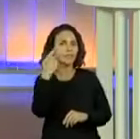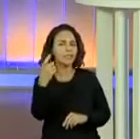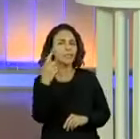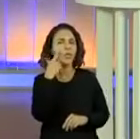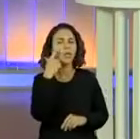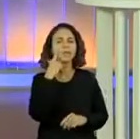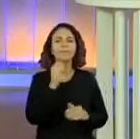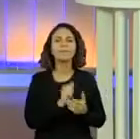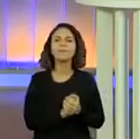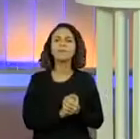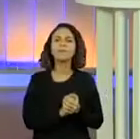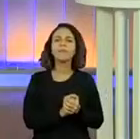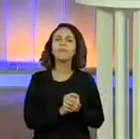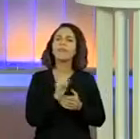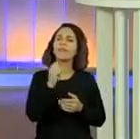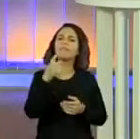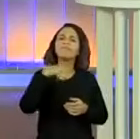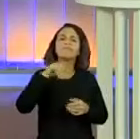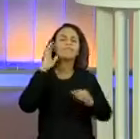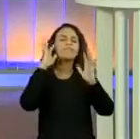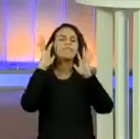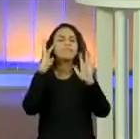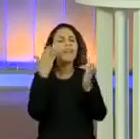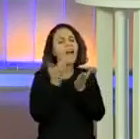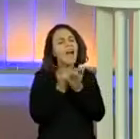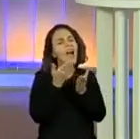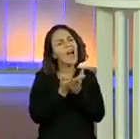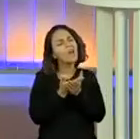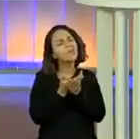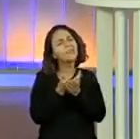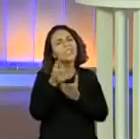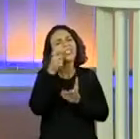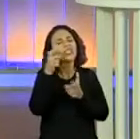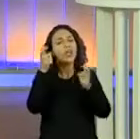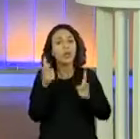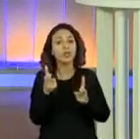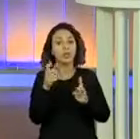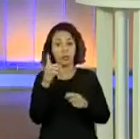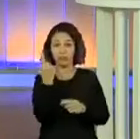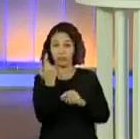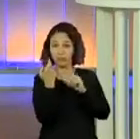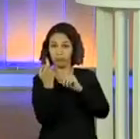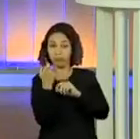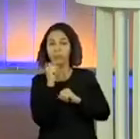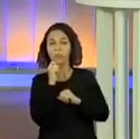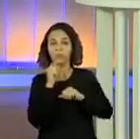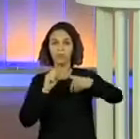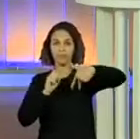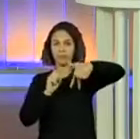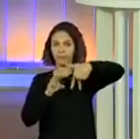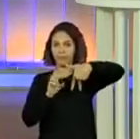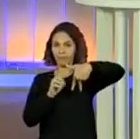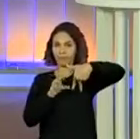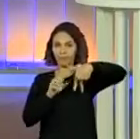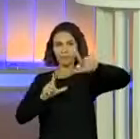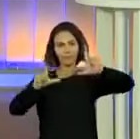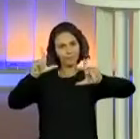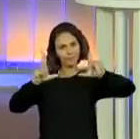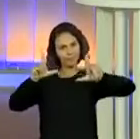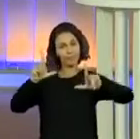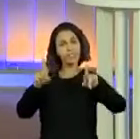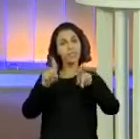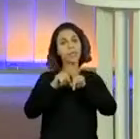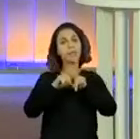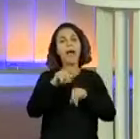Quando a gente pensa onde assistir essa aula, nós temos dois caminhos. Um é pelo canal da TV Educação, o outro é pelo